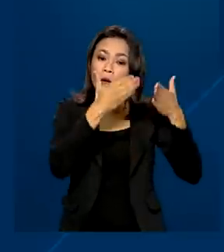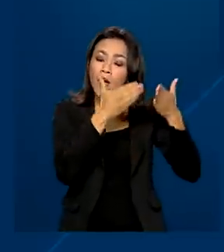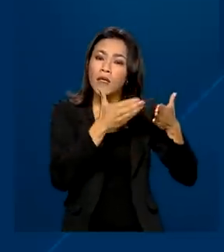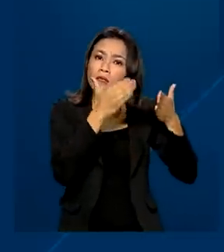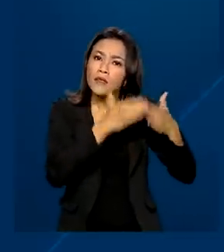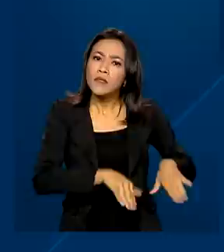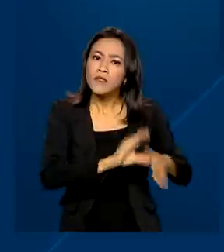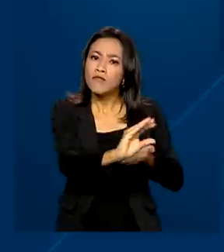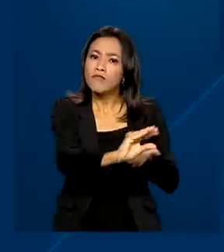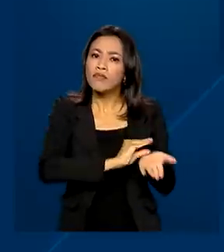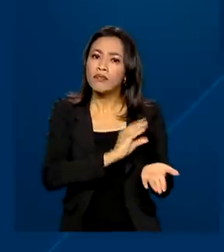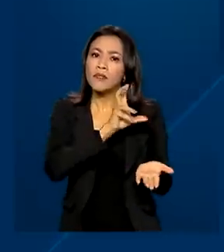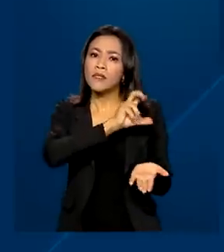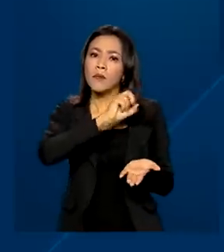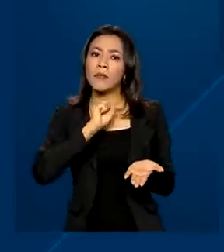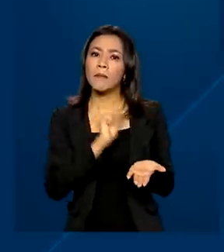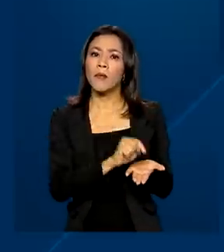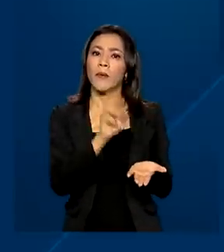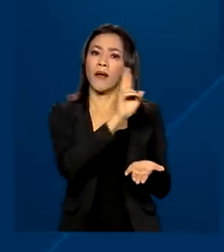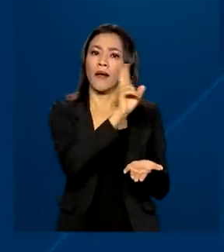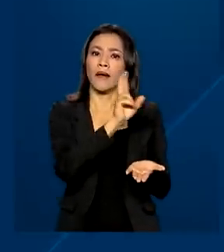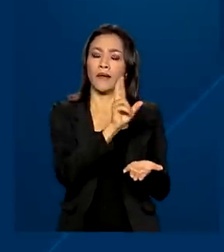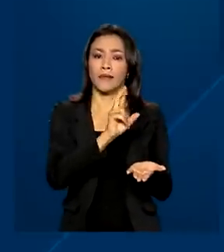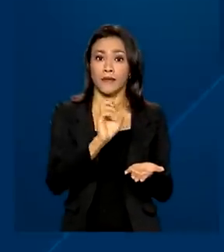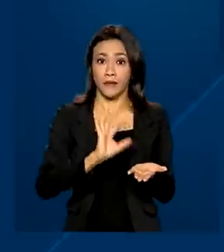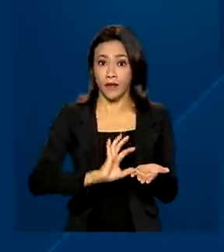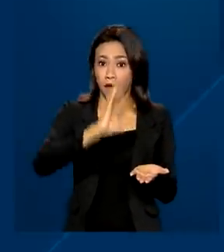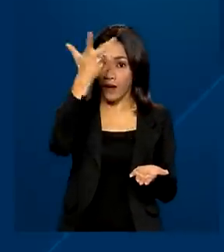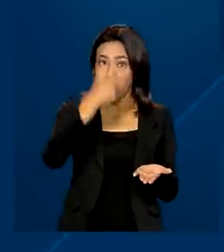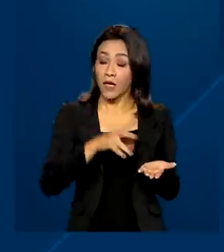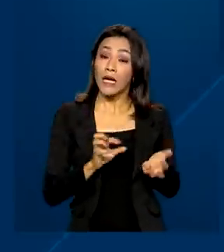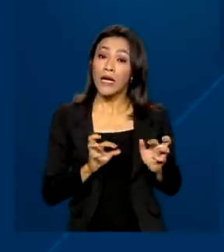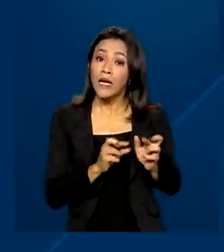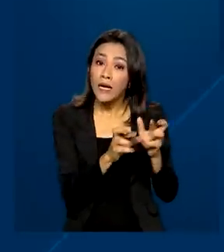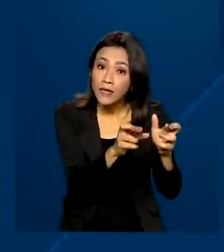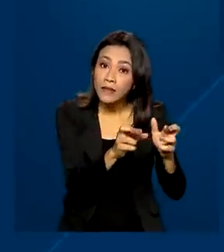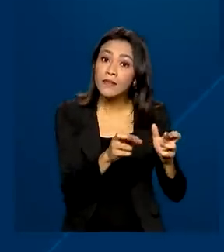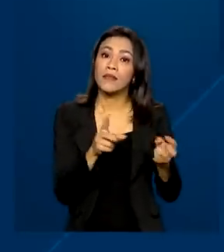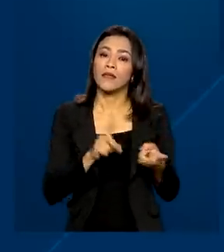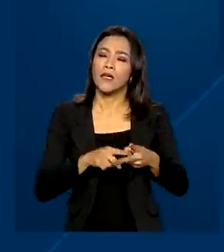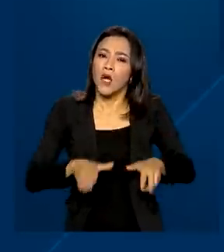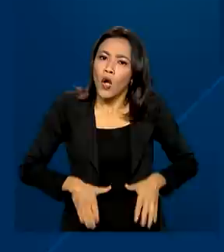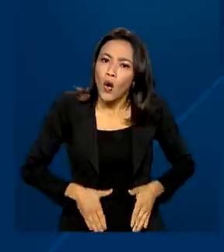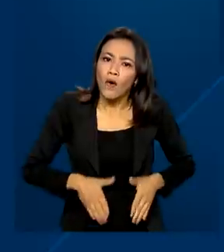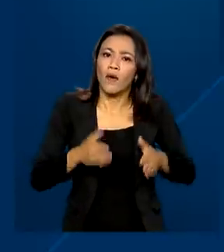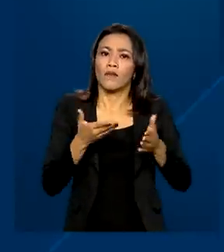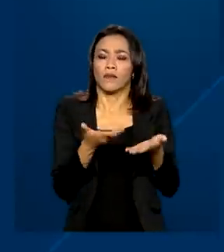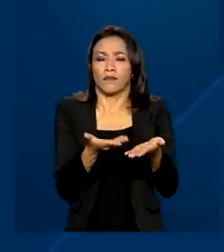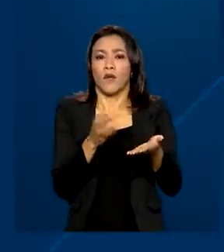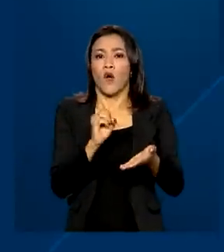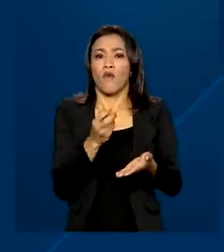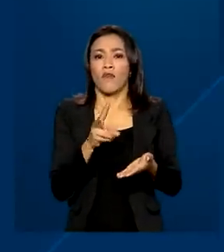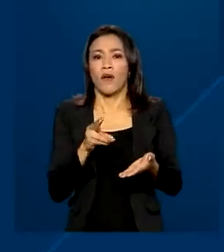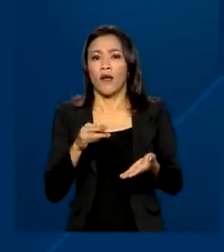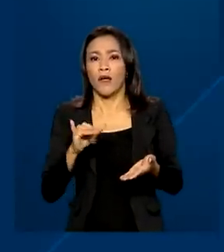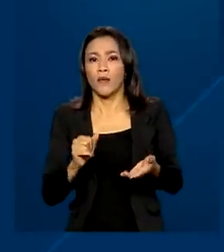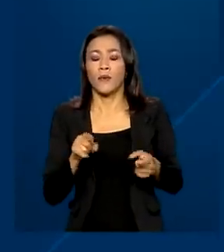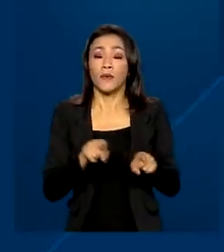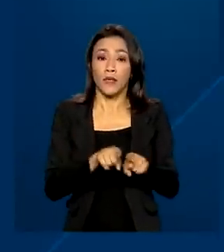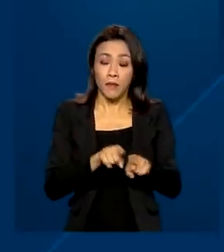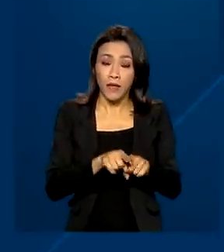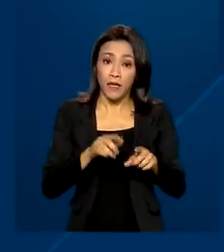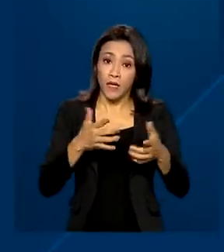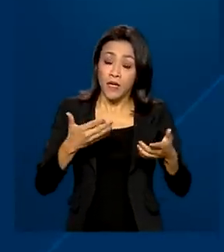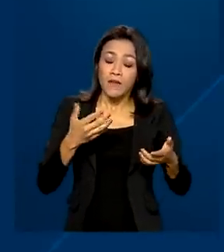até R 50 mil nas situações de diagnóstico de câncer de mama, ovário e útero, e garante a suspensão da